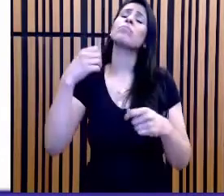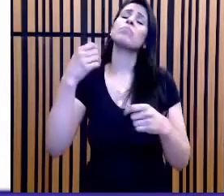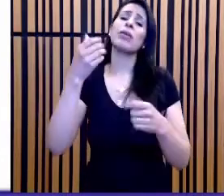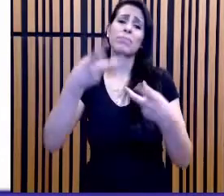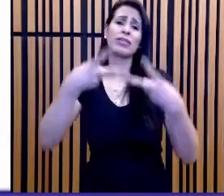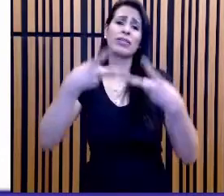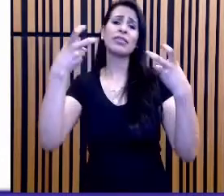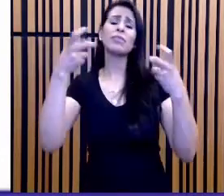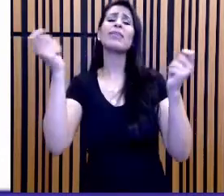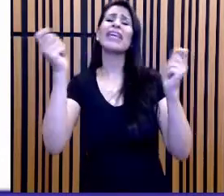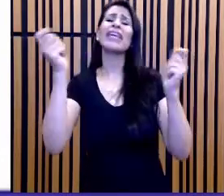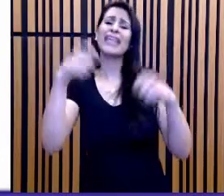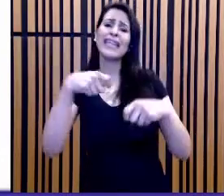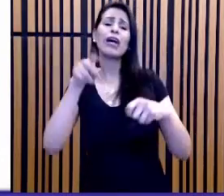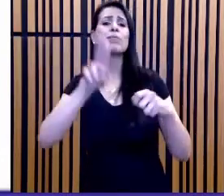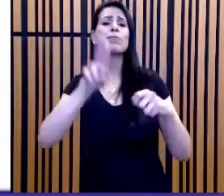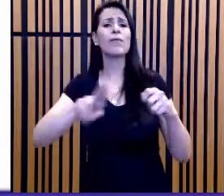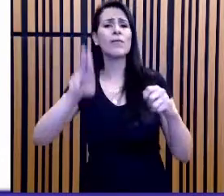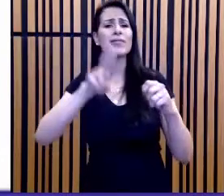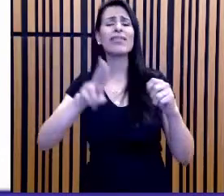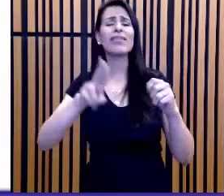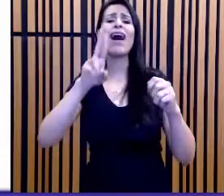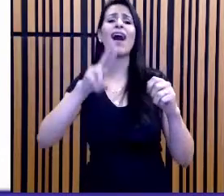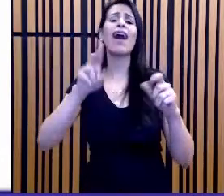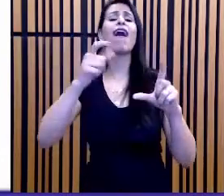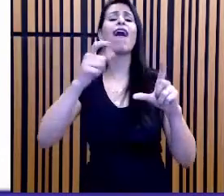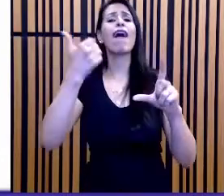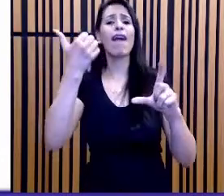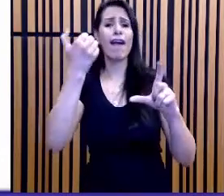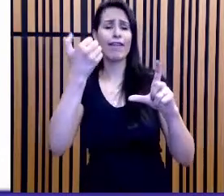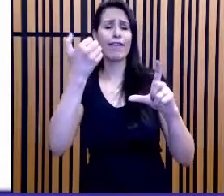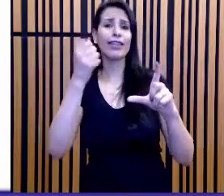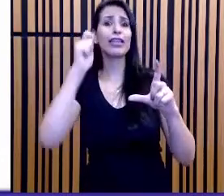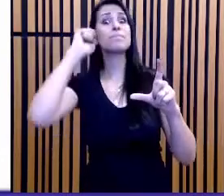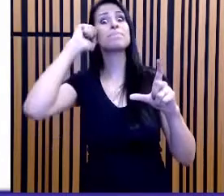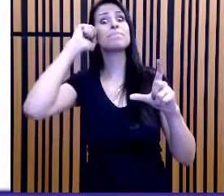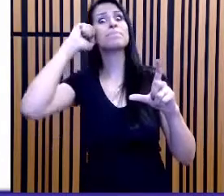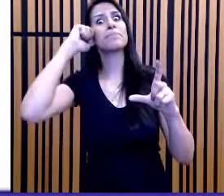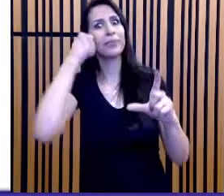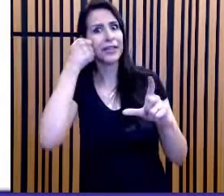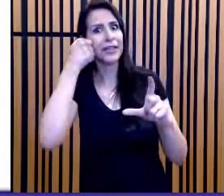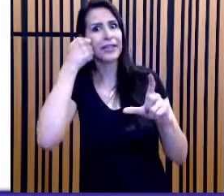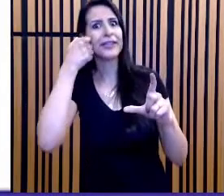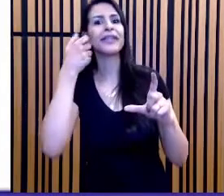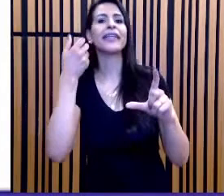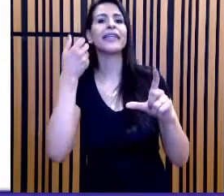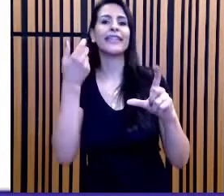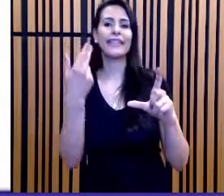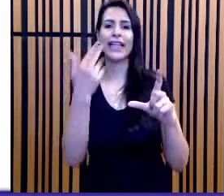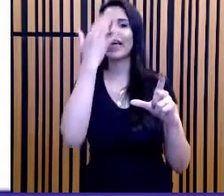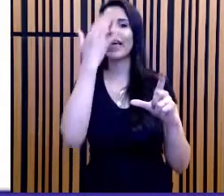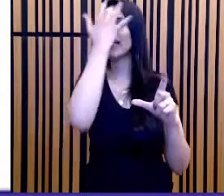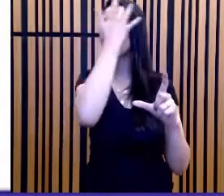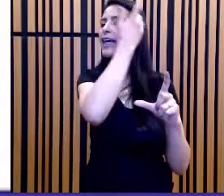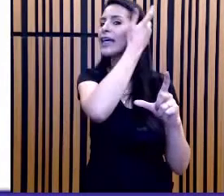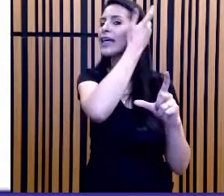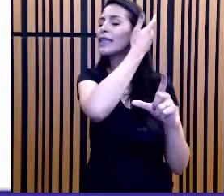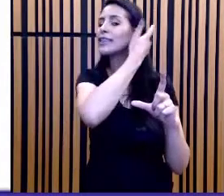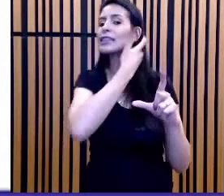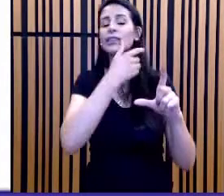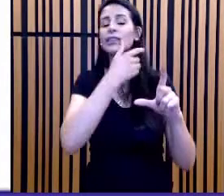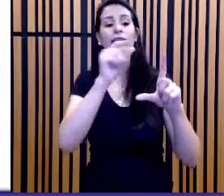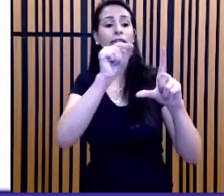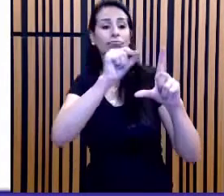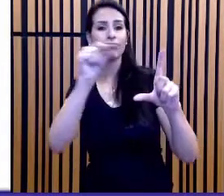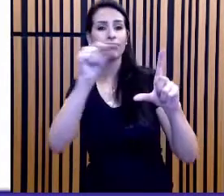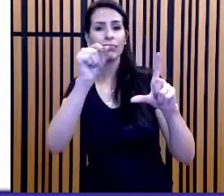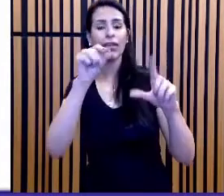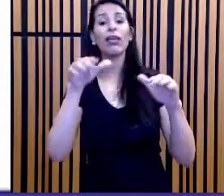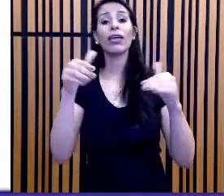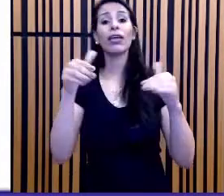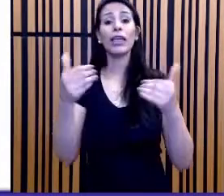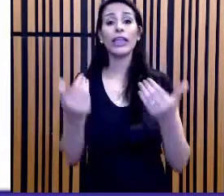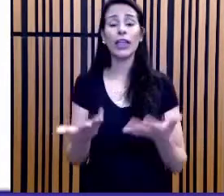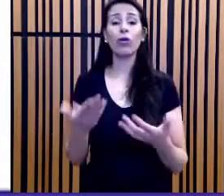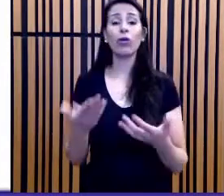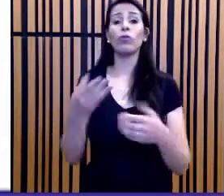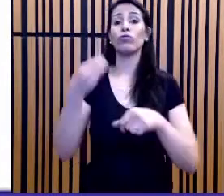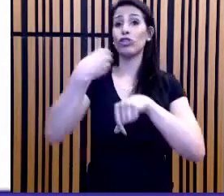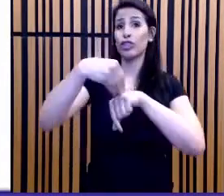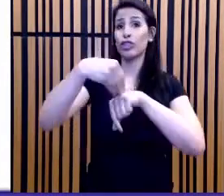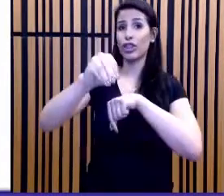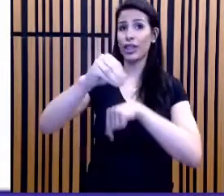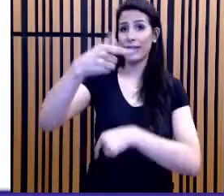preta, né? Que não é a caneta daquele grande sucesso da música popular brasileira. Muito bem. E tem de número dois.